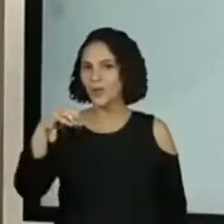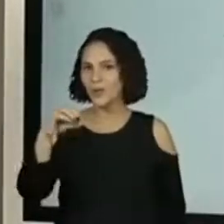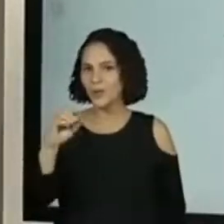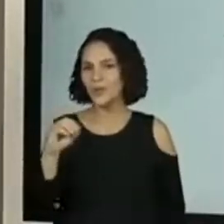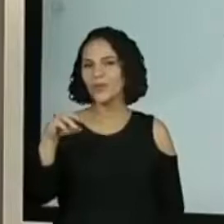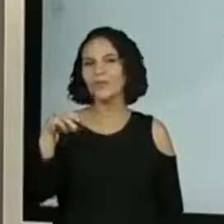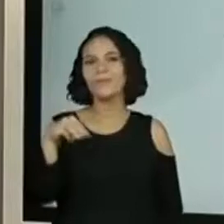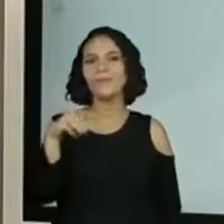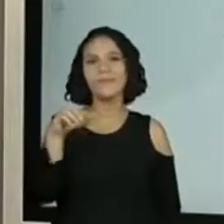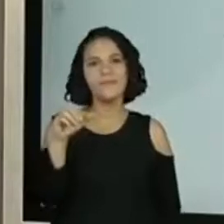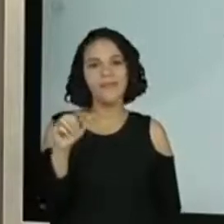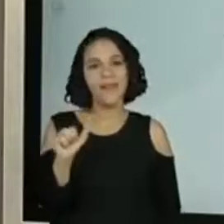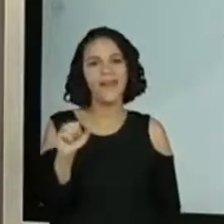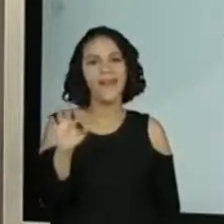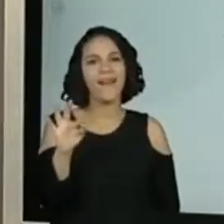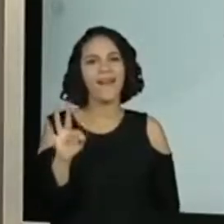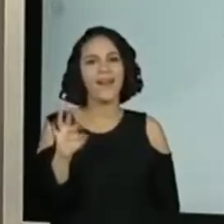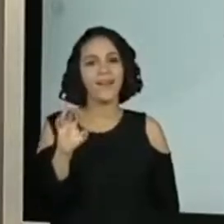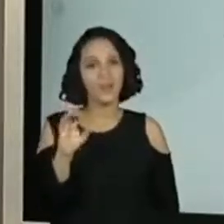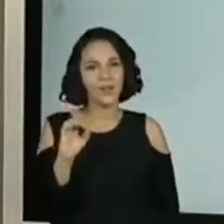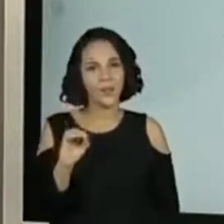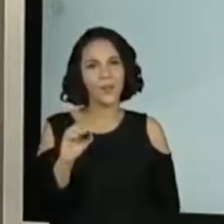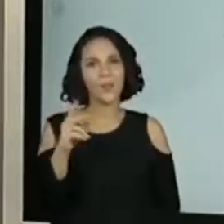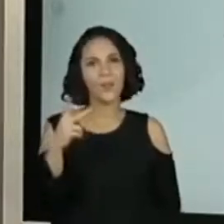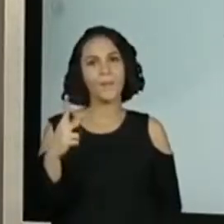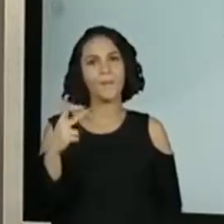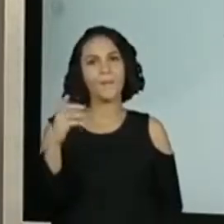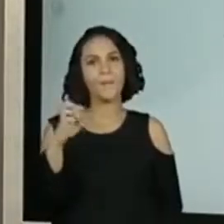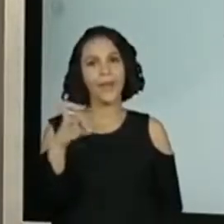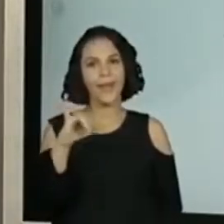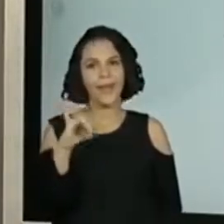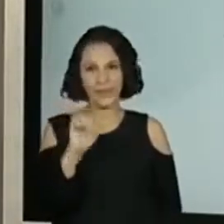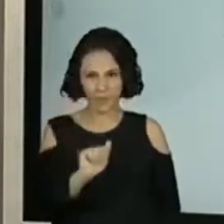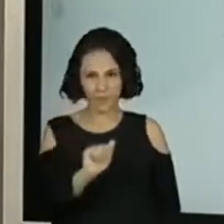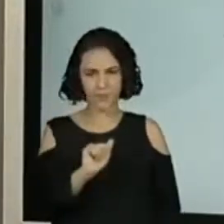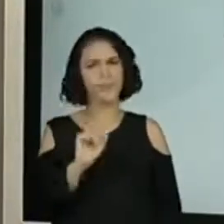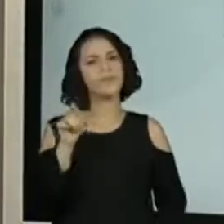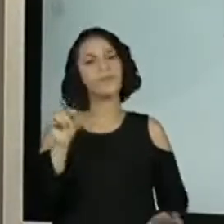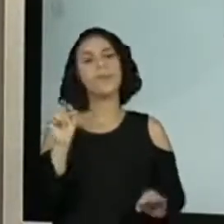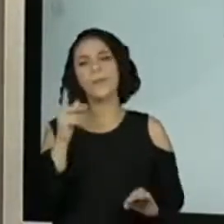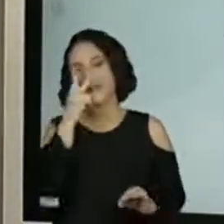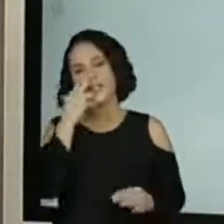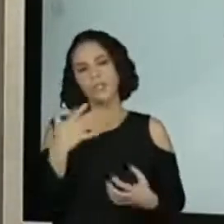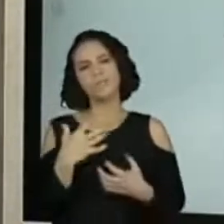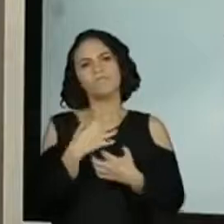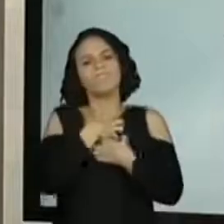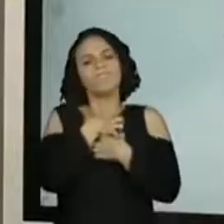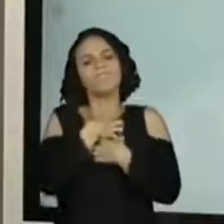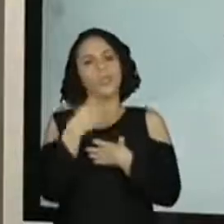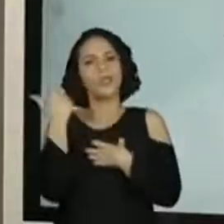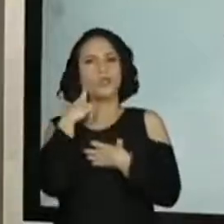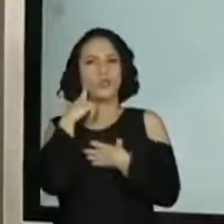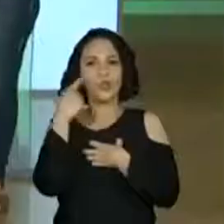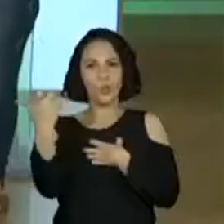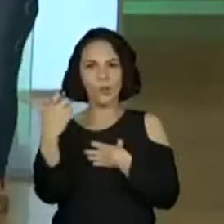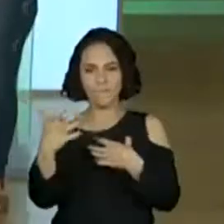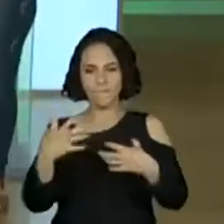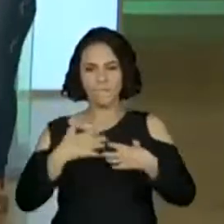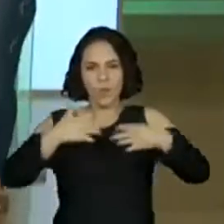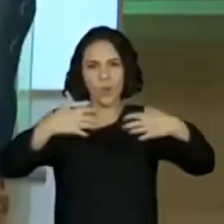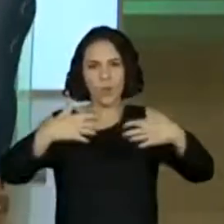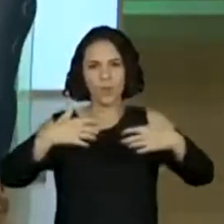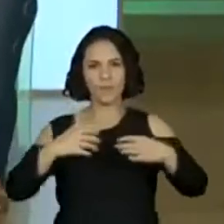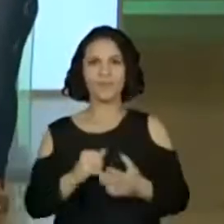que nome gigantesco. Onomatopeias. Mas essa sensação do som, né? Que tem. E aí, vamos observar. Olha no